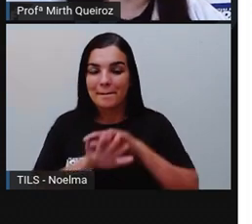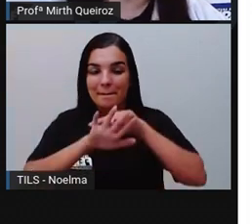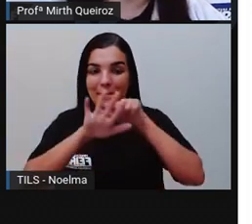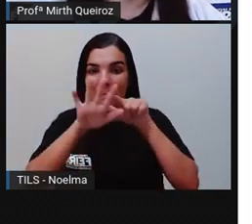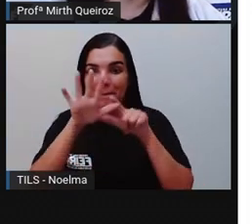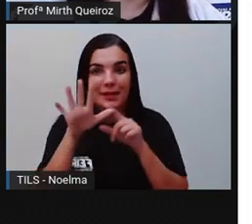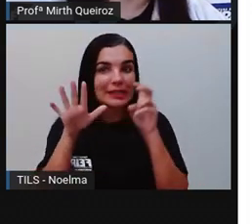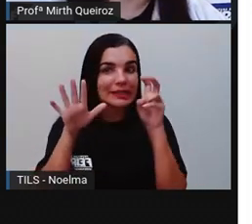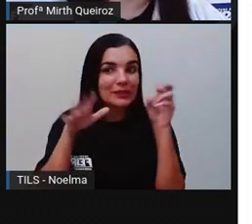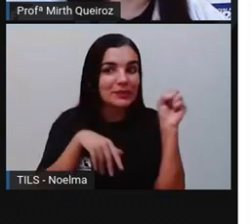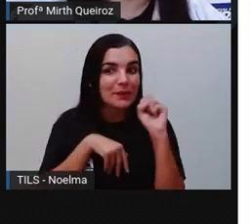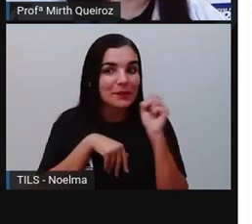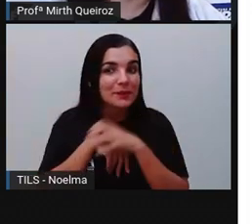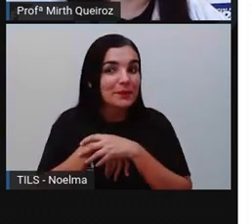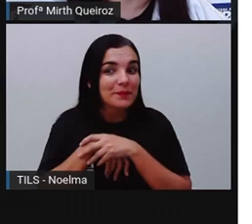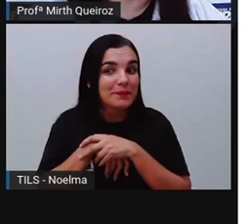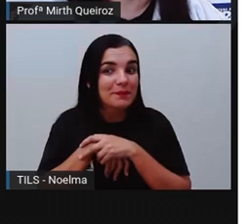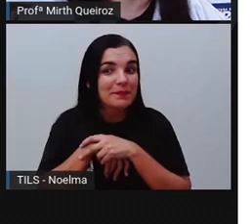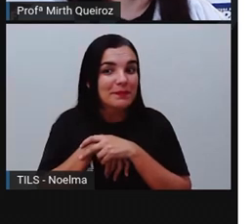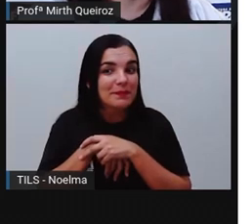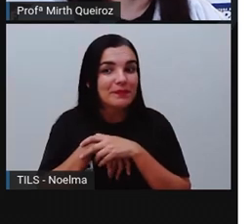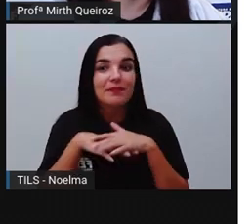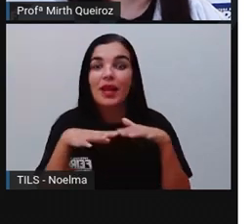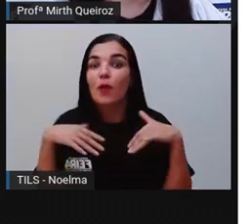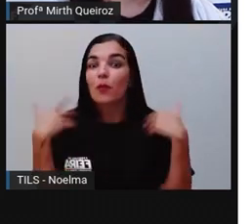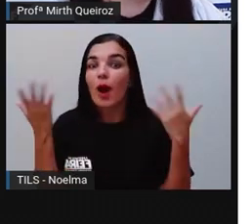três, dois, um.